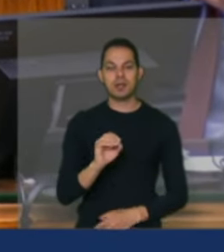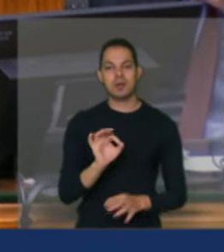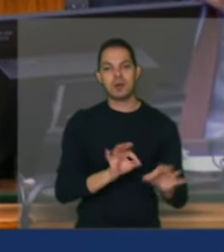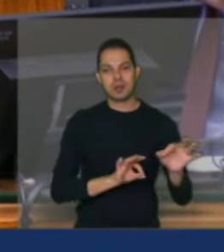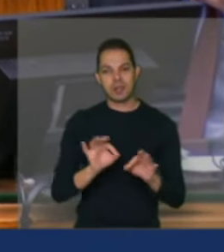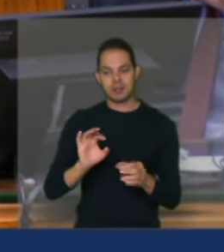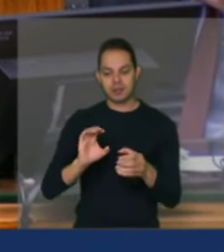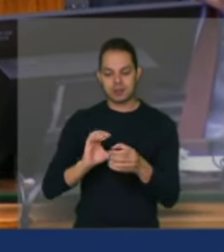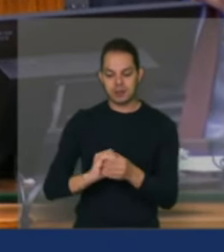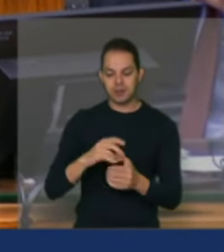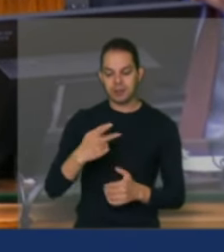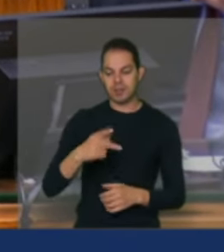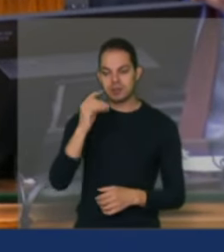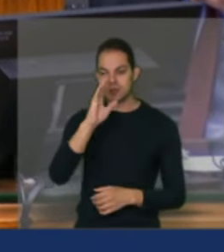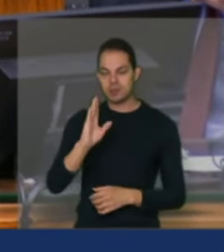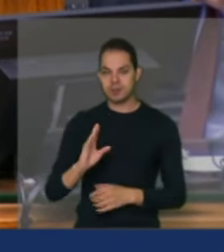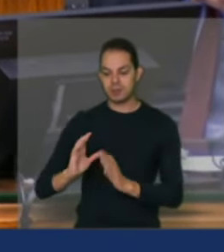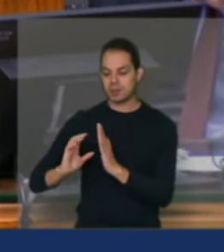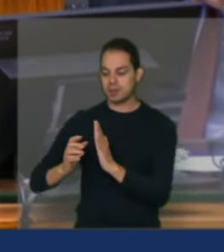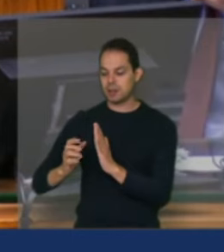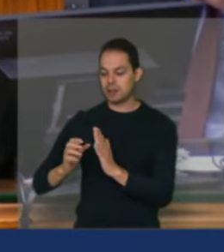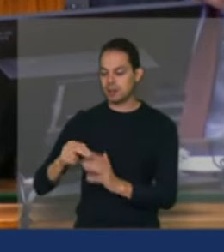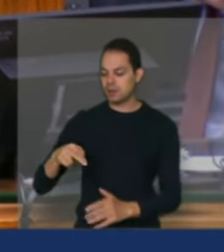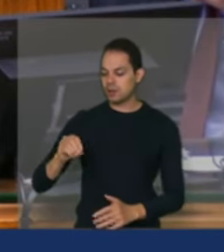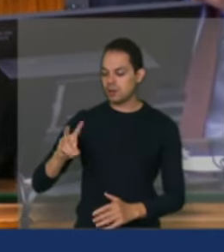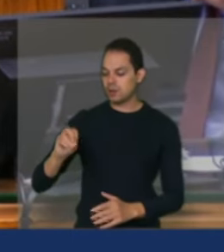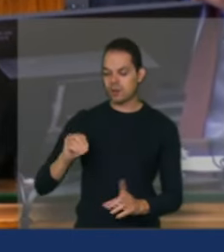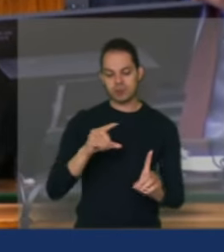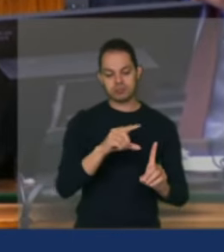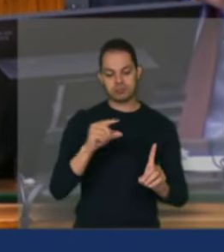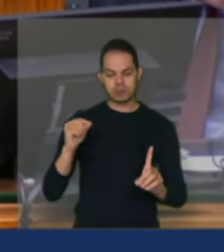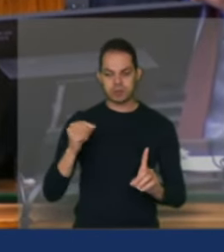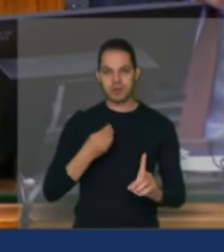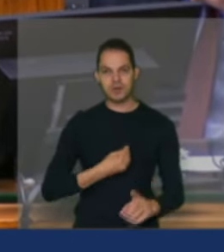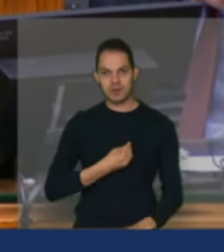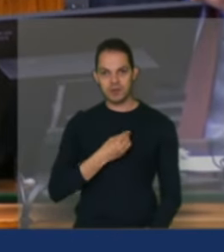que foi sugerido indicado pelo NU está na sala